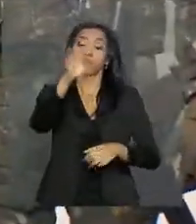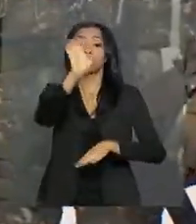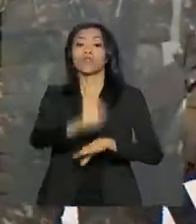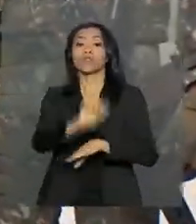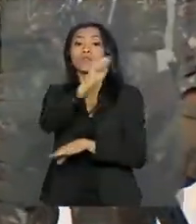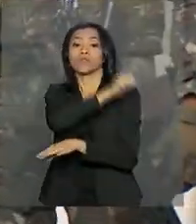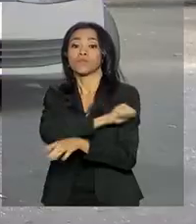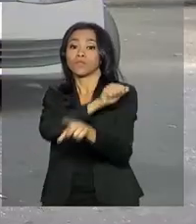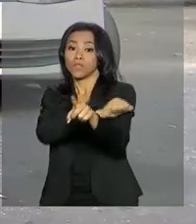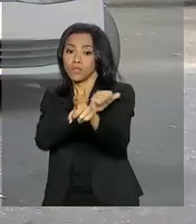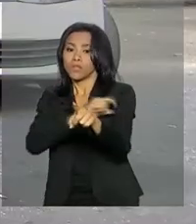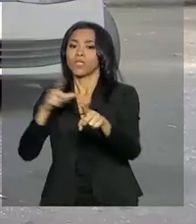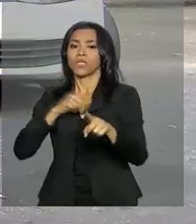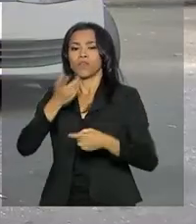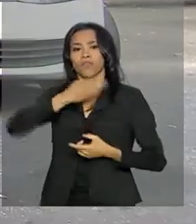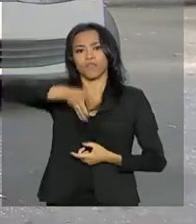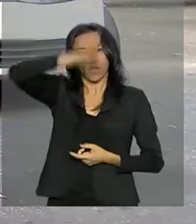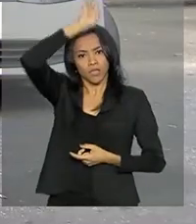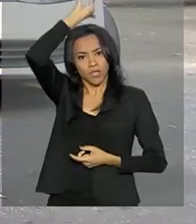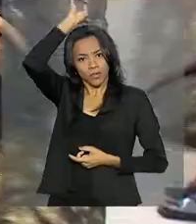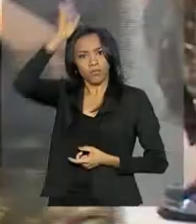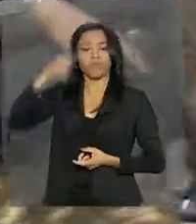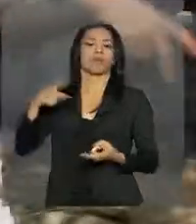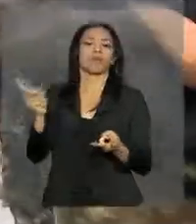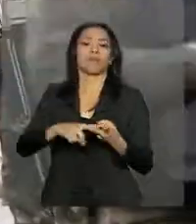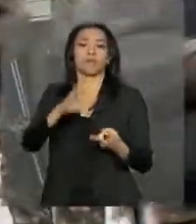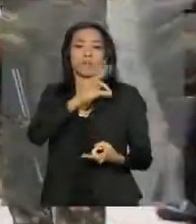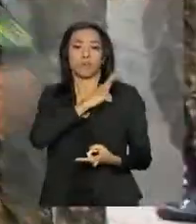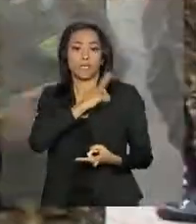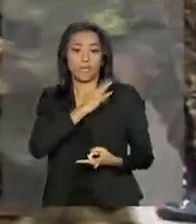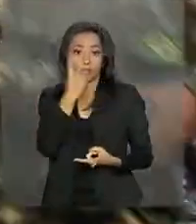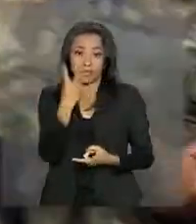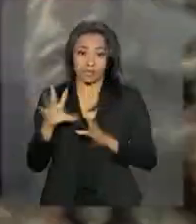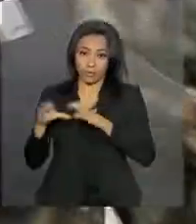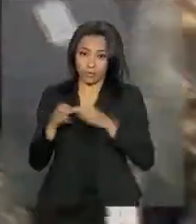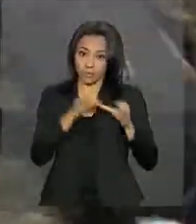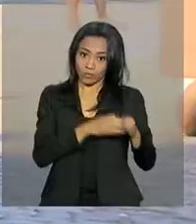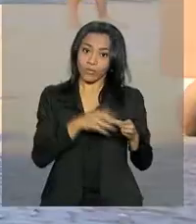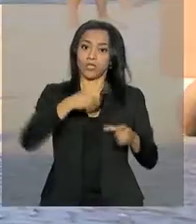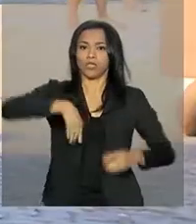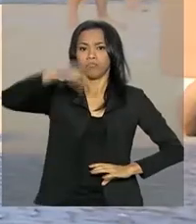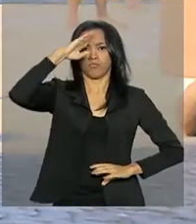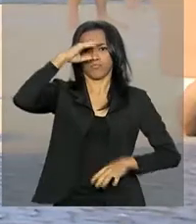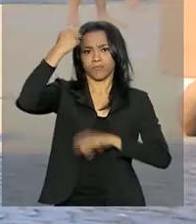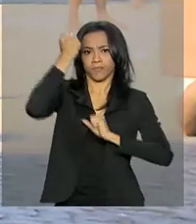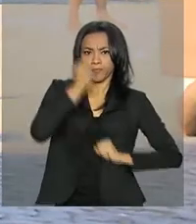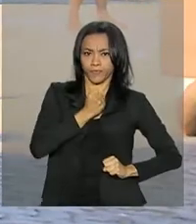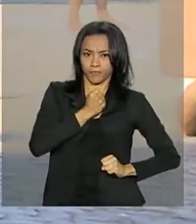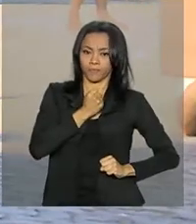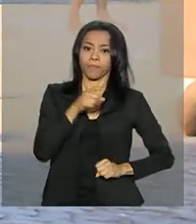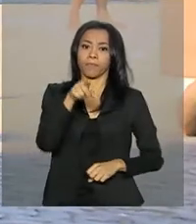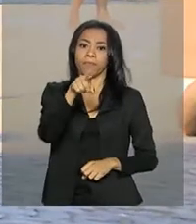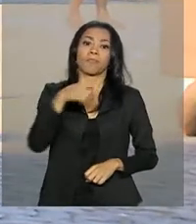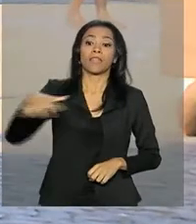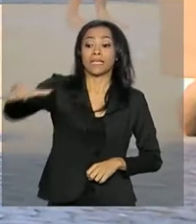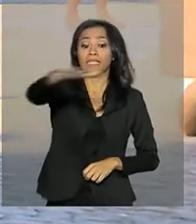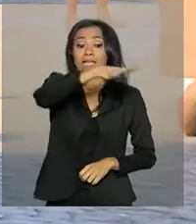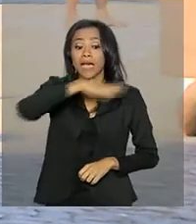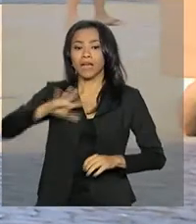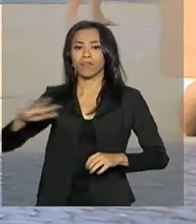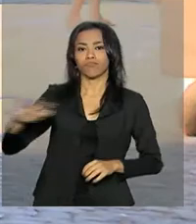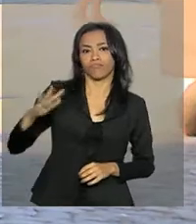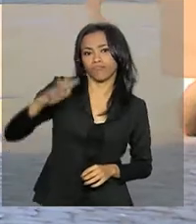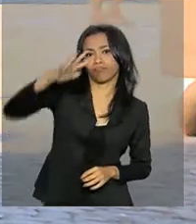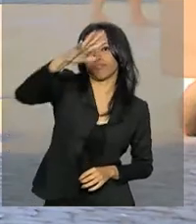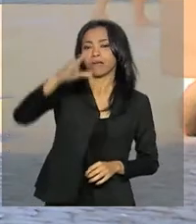o corpo de bombeiros, as polícias civil e militar e homens das Forças Armadas. A operação aqui nas comunidades Babilônia e